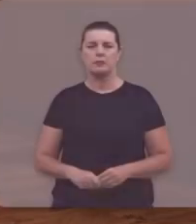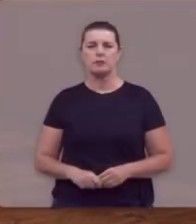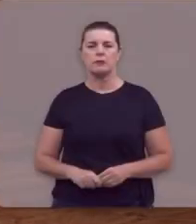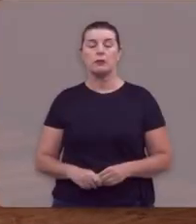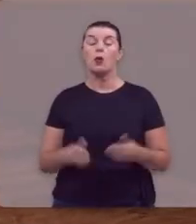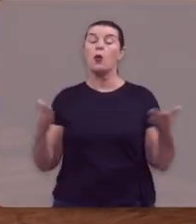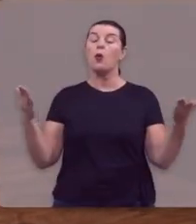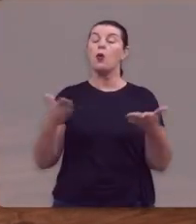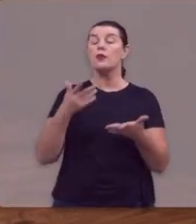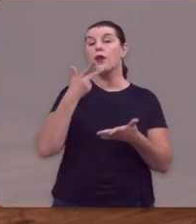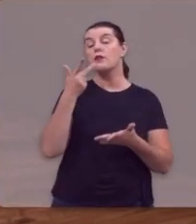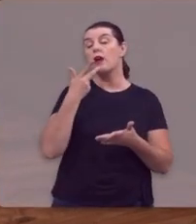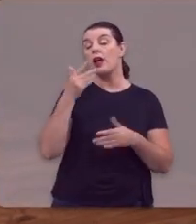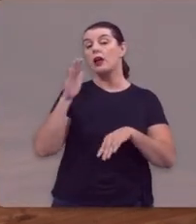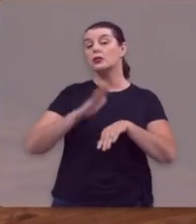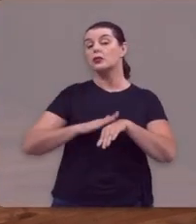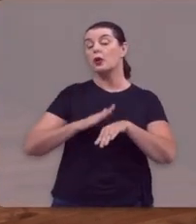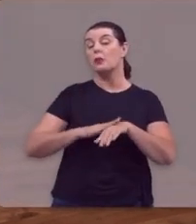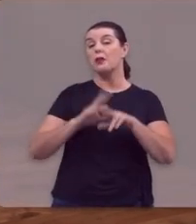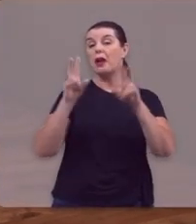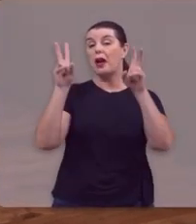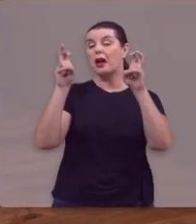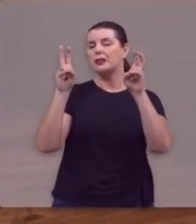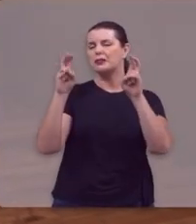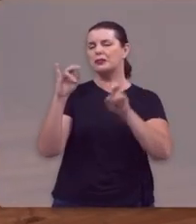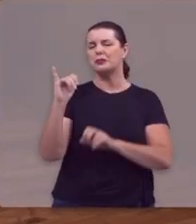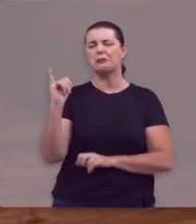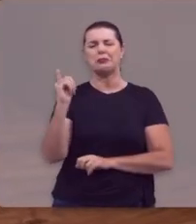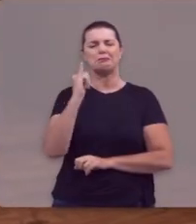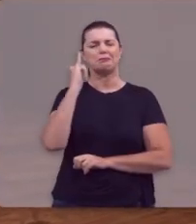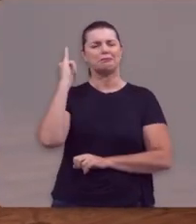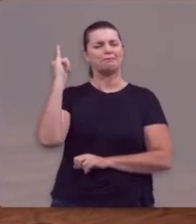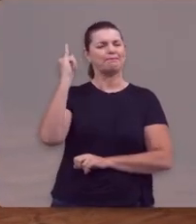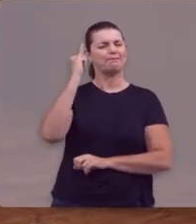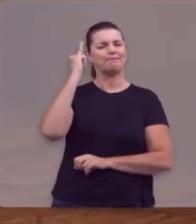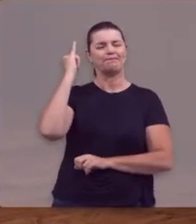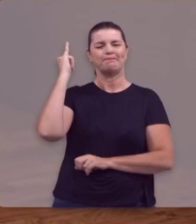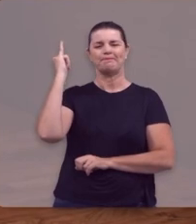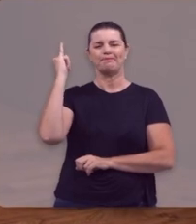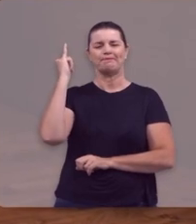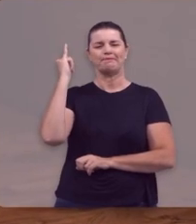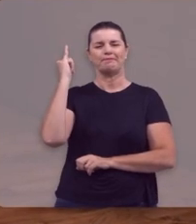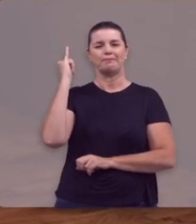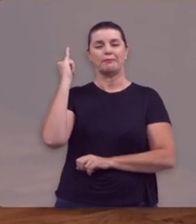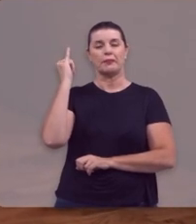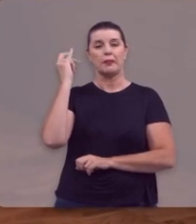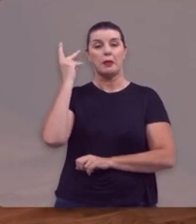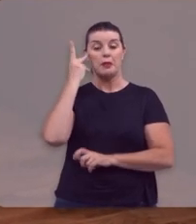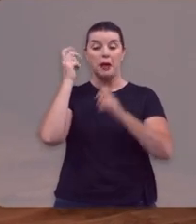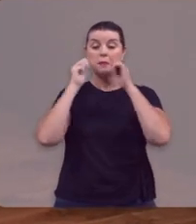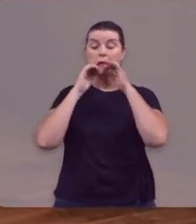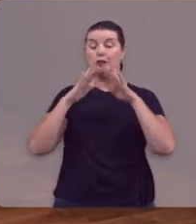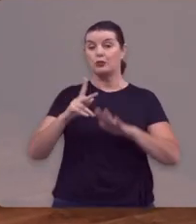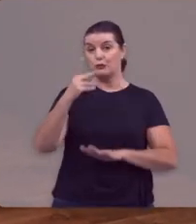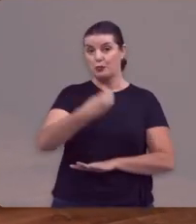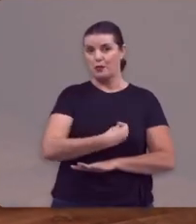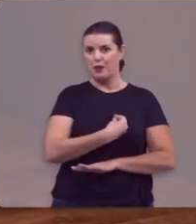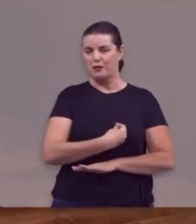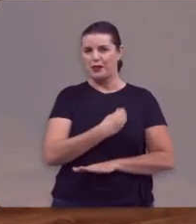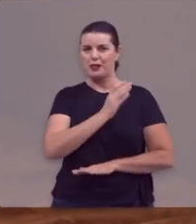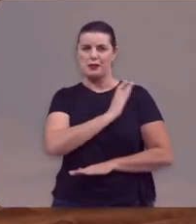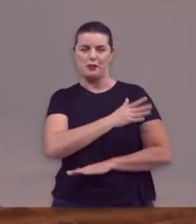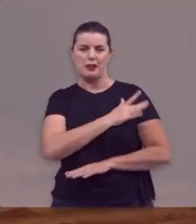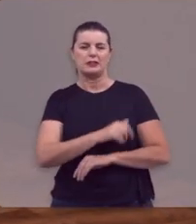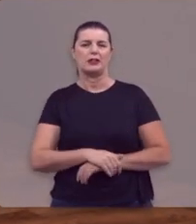Hoje eu quero tratar com você sobre um assunto da mais alta importância, um assunto para abençoar a sua vida e seu